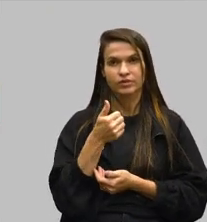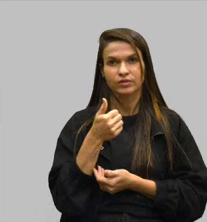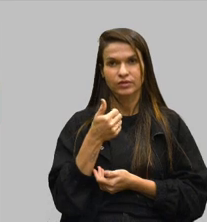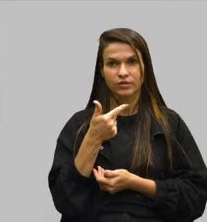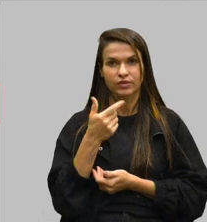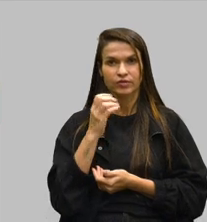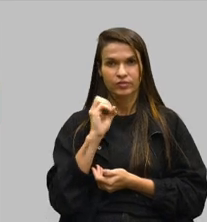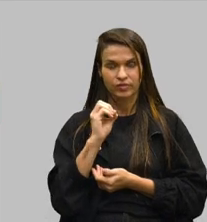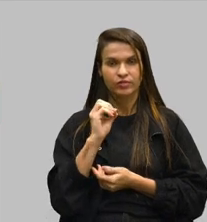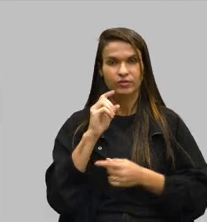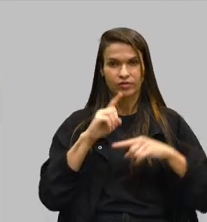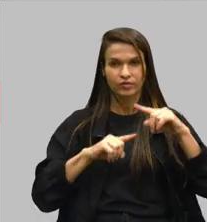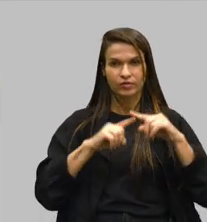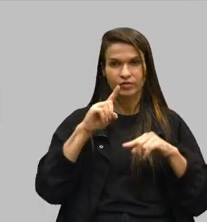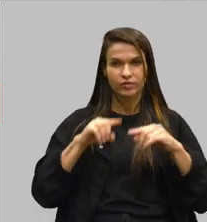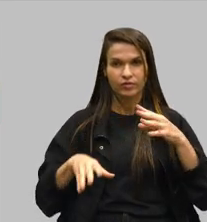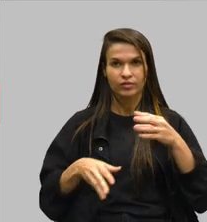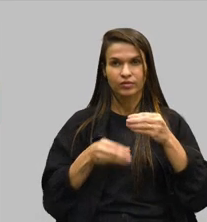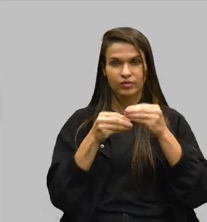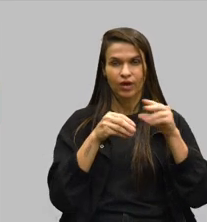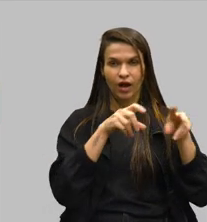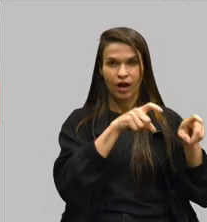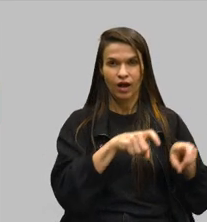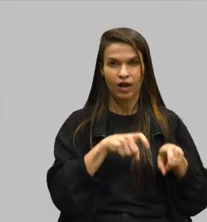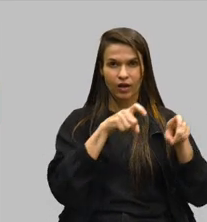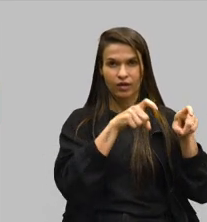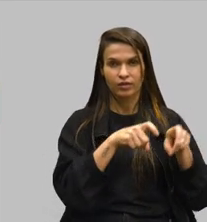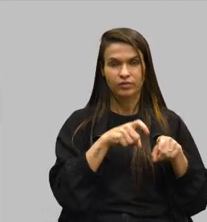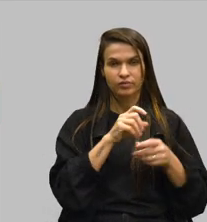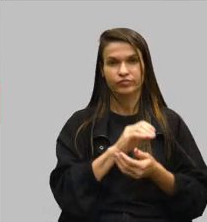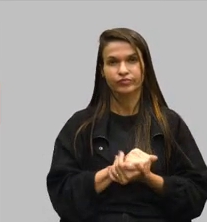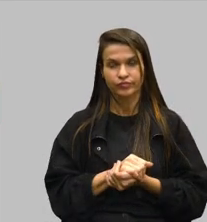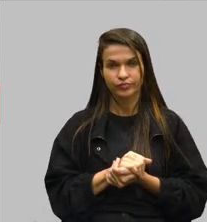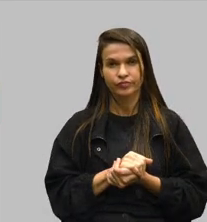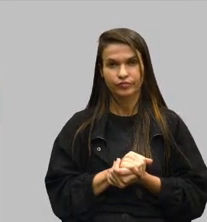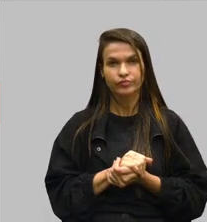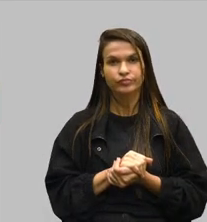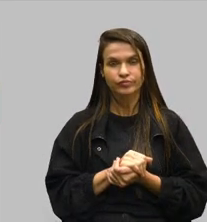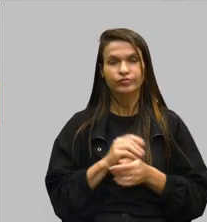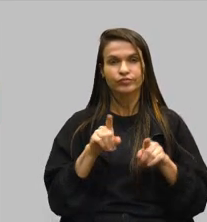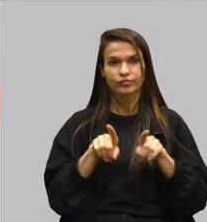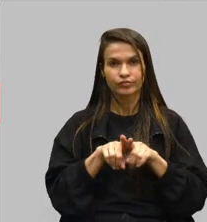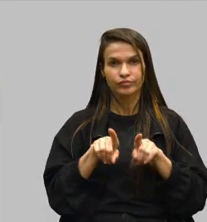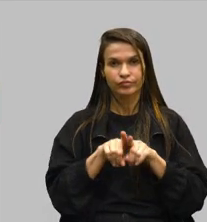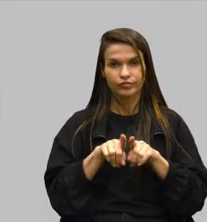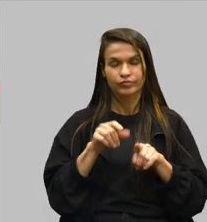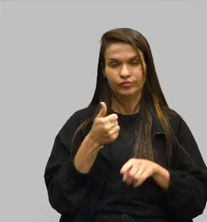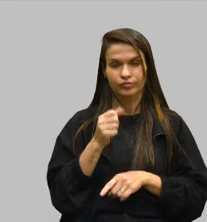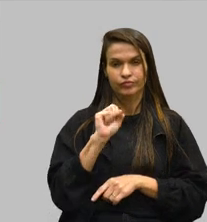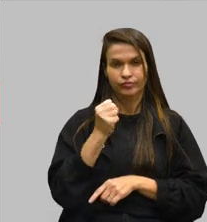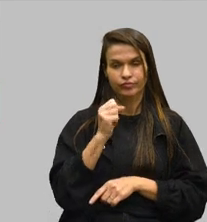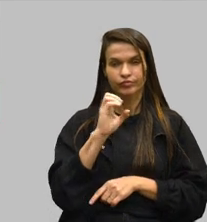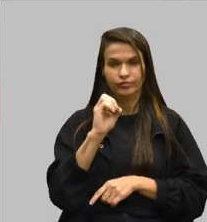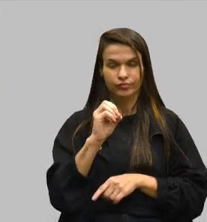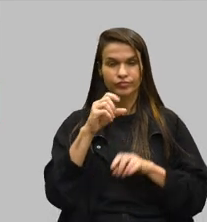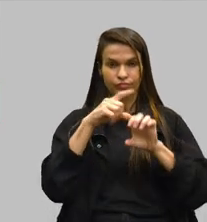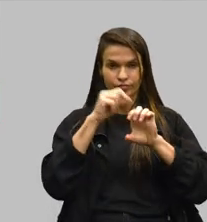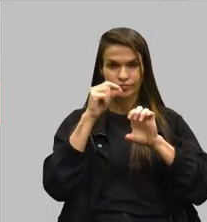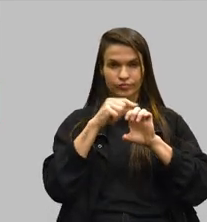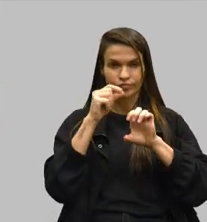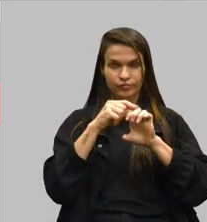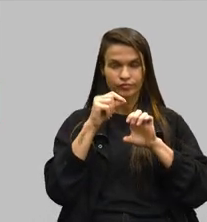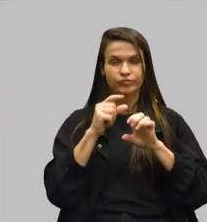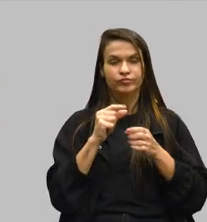equipamentos e implementos agrícolas. Os fundos rotativos solidários, 180 empreendimentos econômicos solidários,